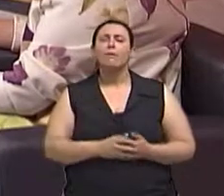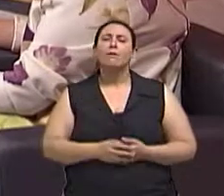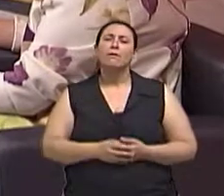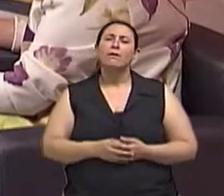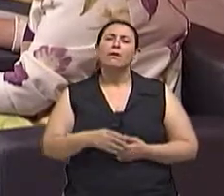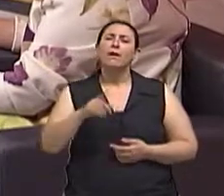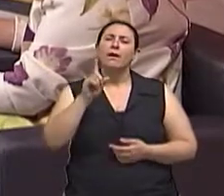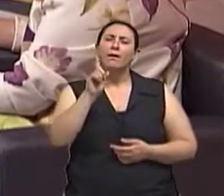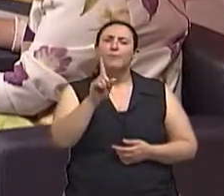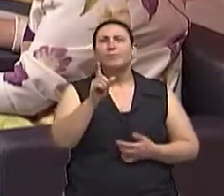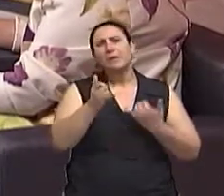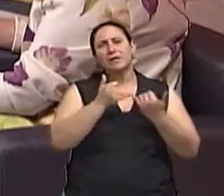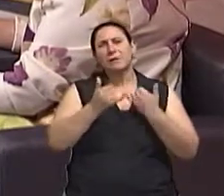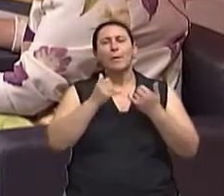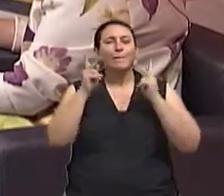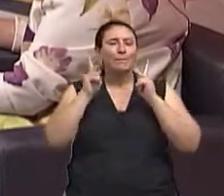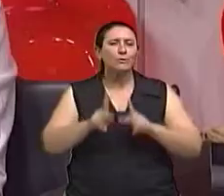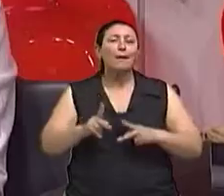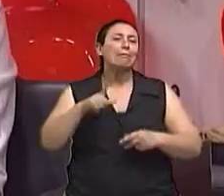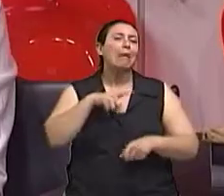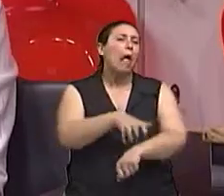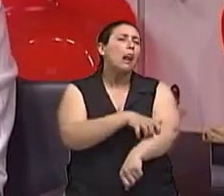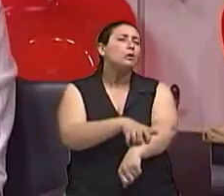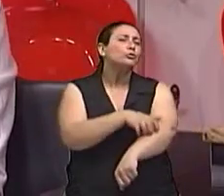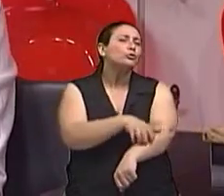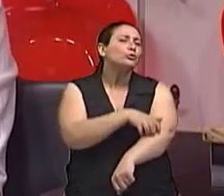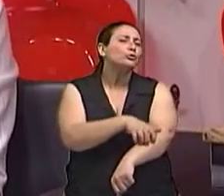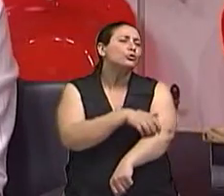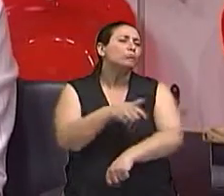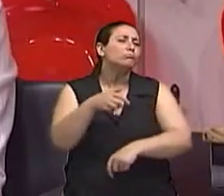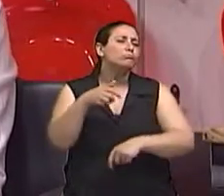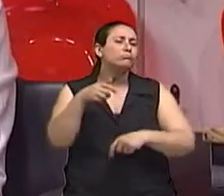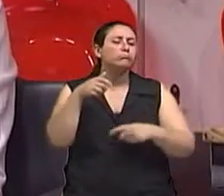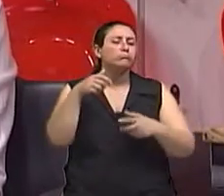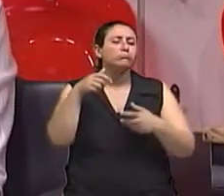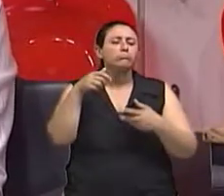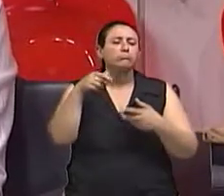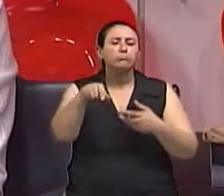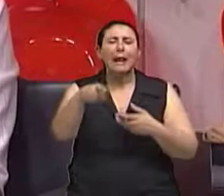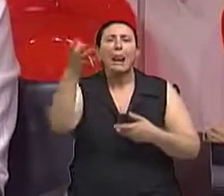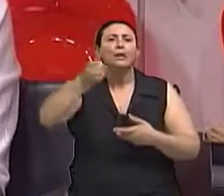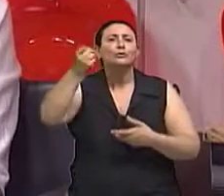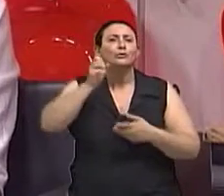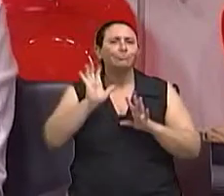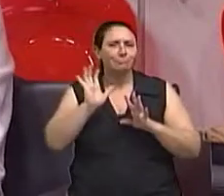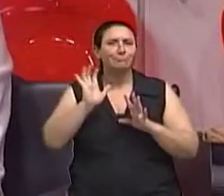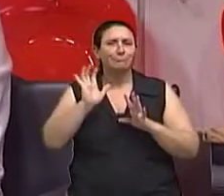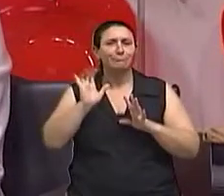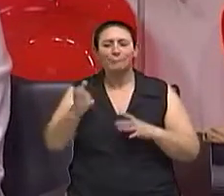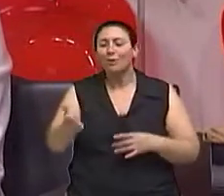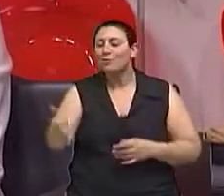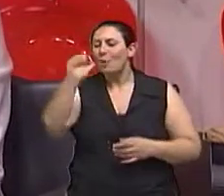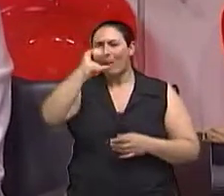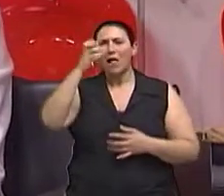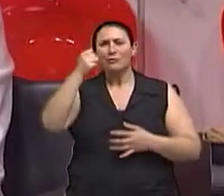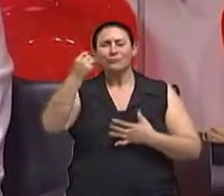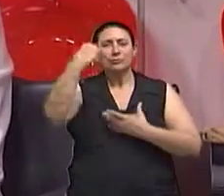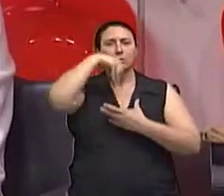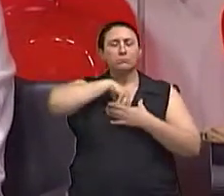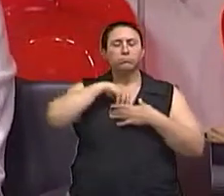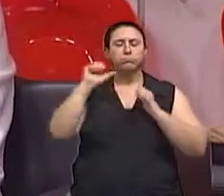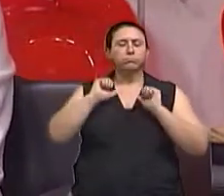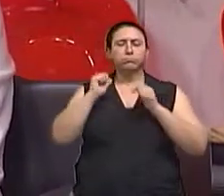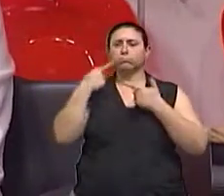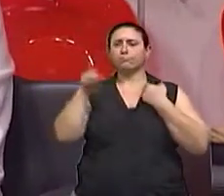pessoas que têm proteína, alergia à proteína, né? À proteína do leite. E vão consumir o whey protein, que é o shake, a